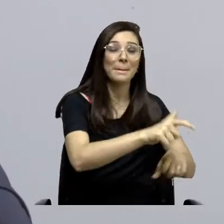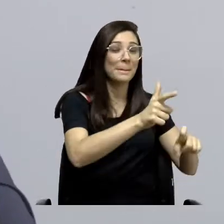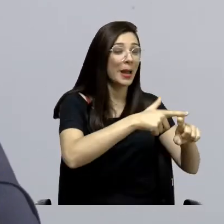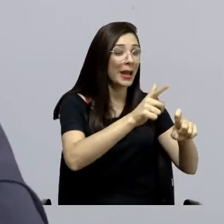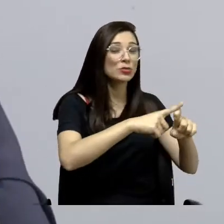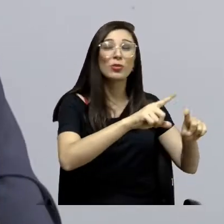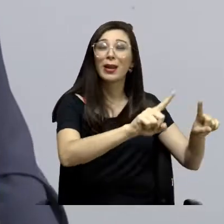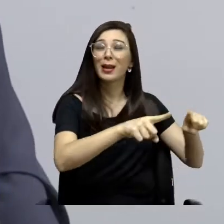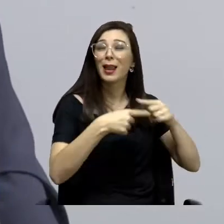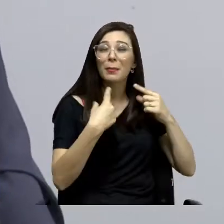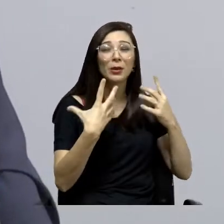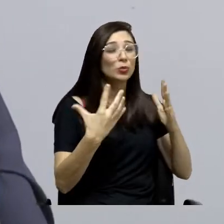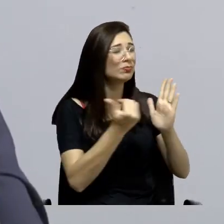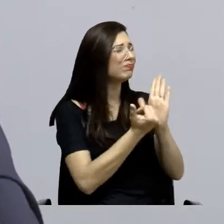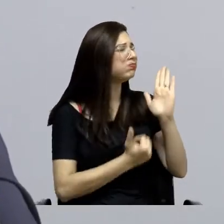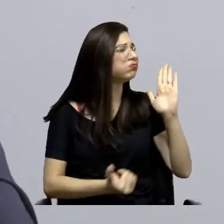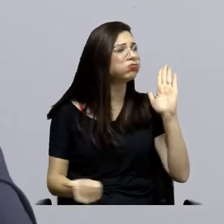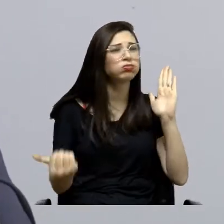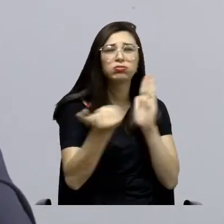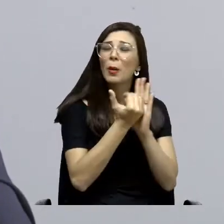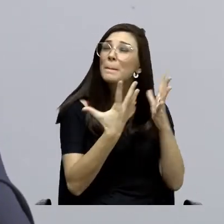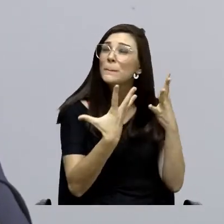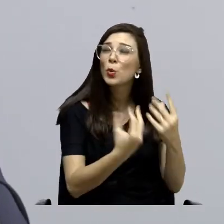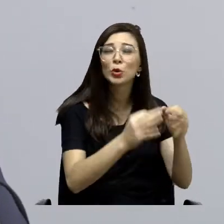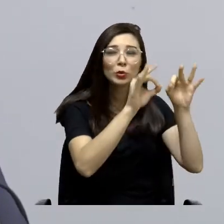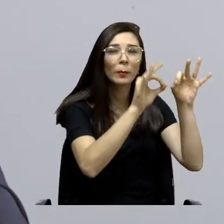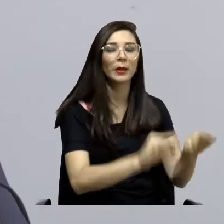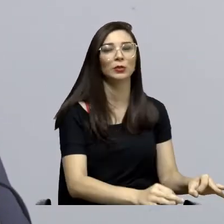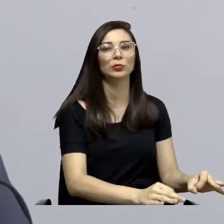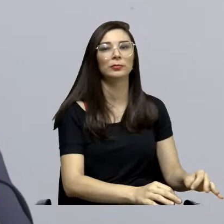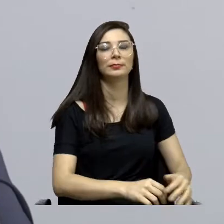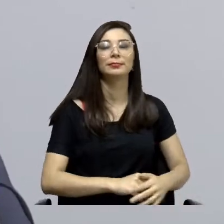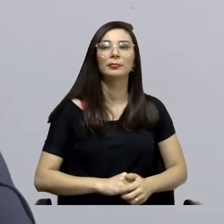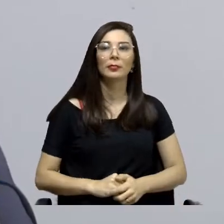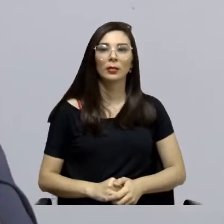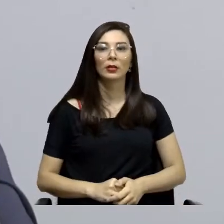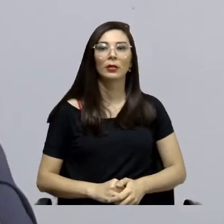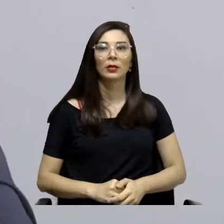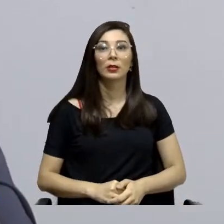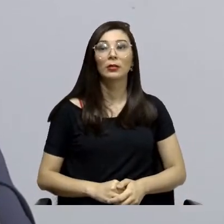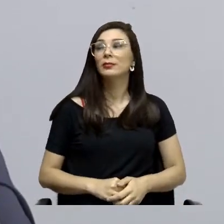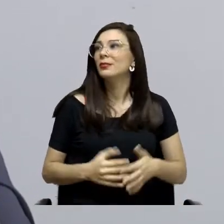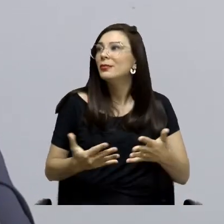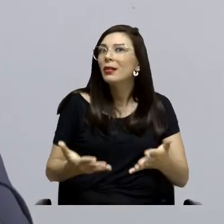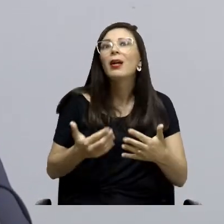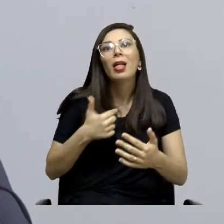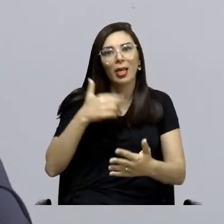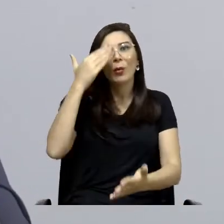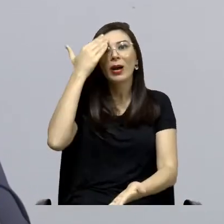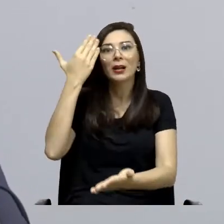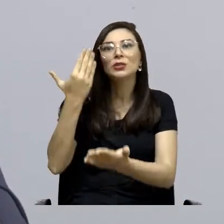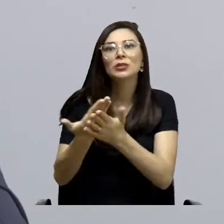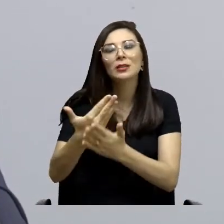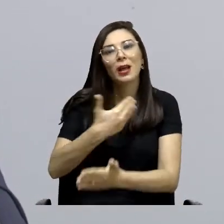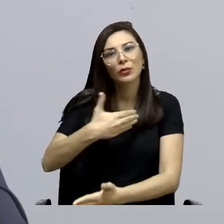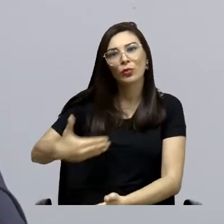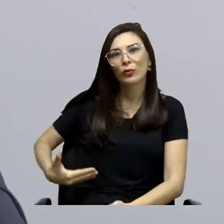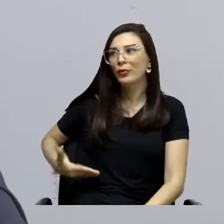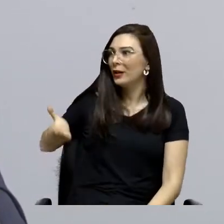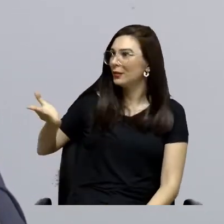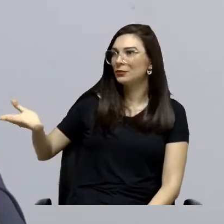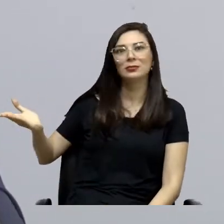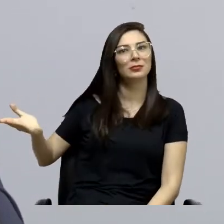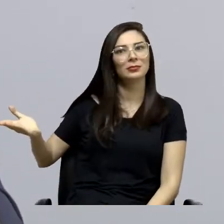muito, muito, muito. E não acreditando no governo, não acreditando no governo